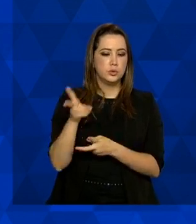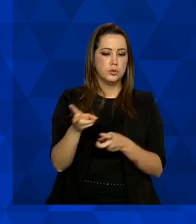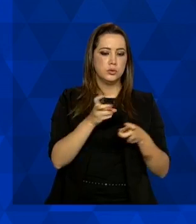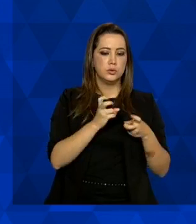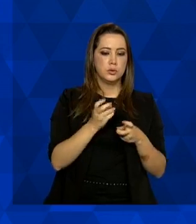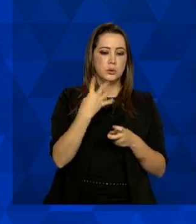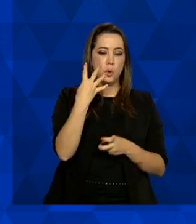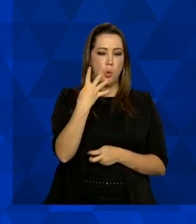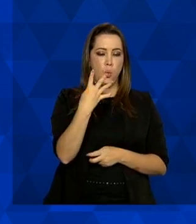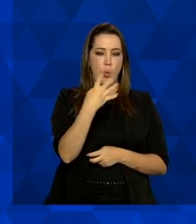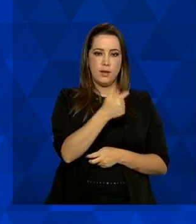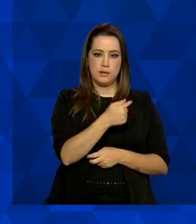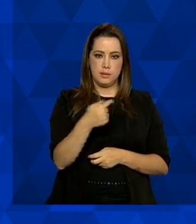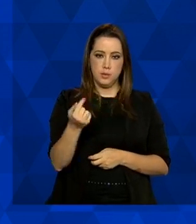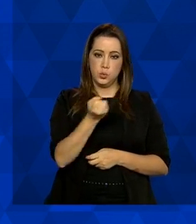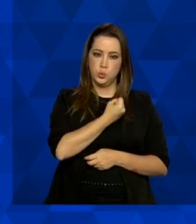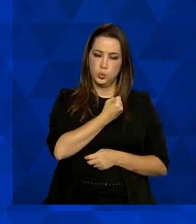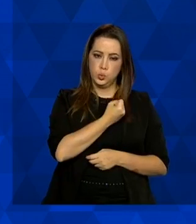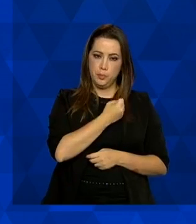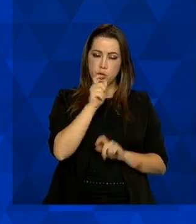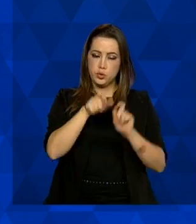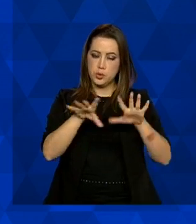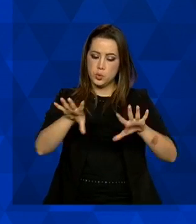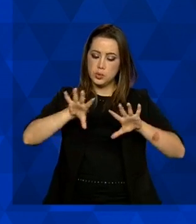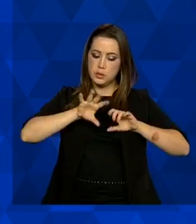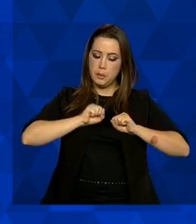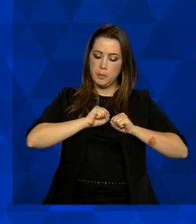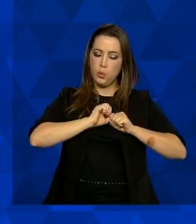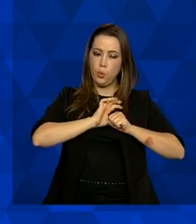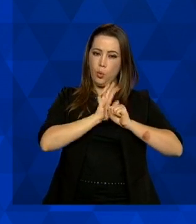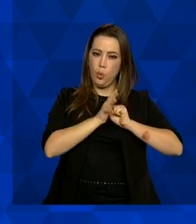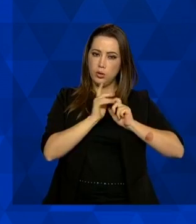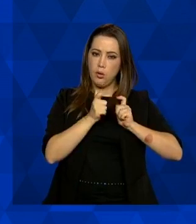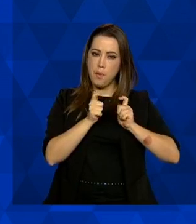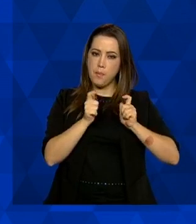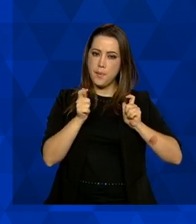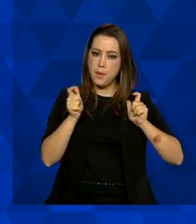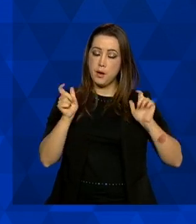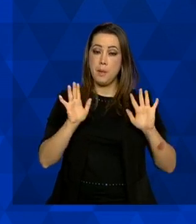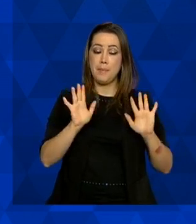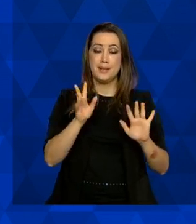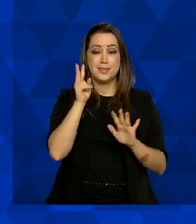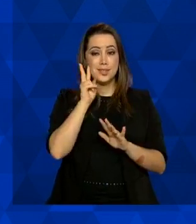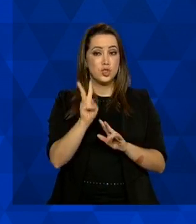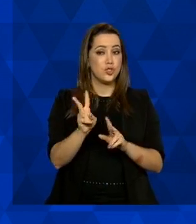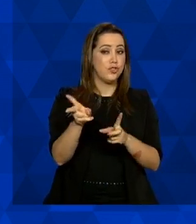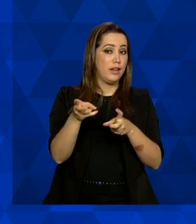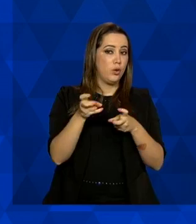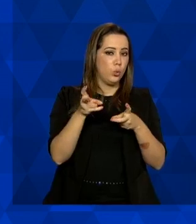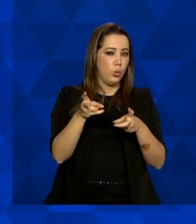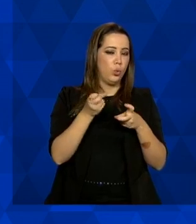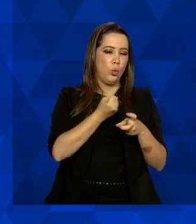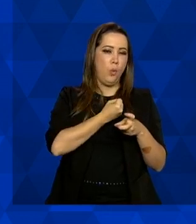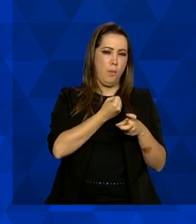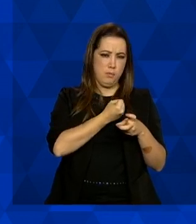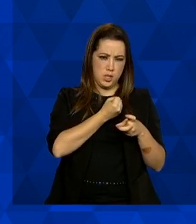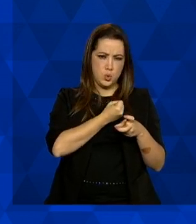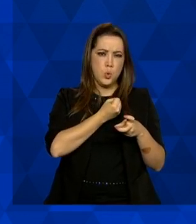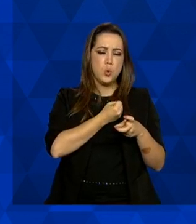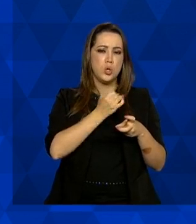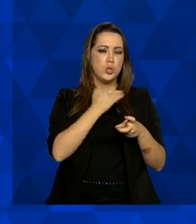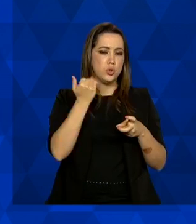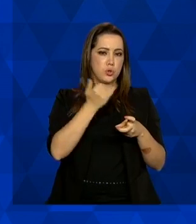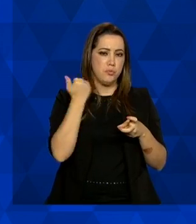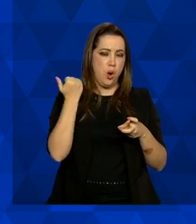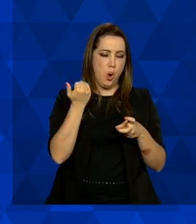últimas quatro semanas um aumento no número de casos, a gente percebe uma diminuição no número de mortes seguidamente, semana após semana,